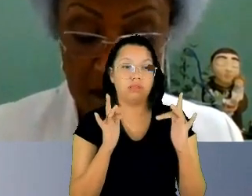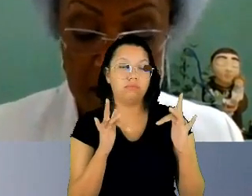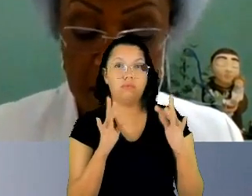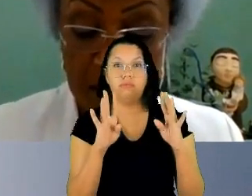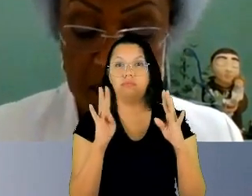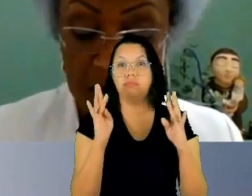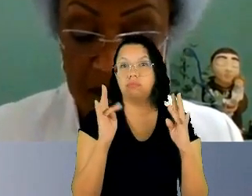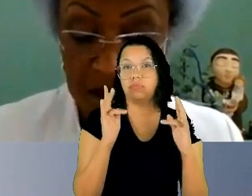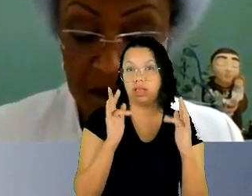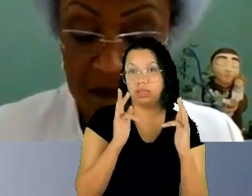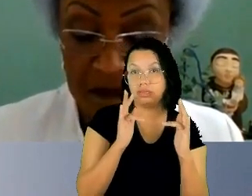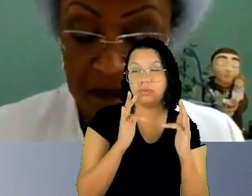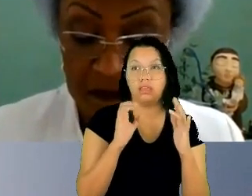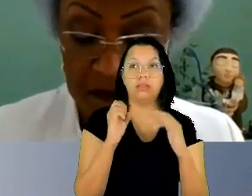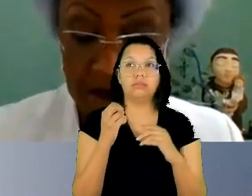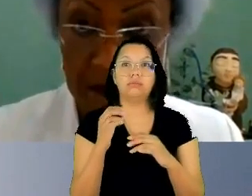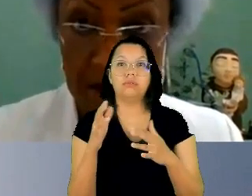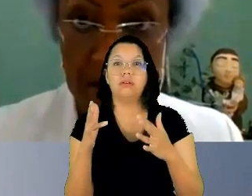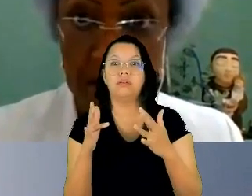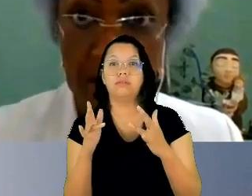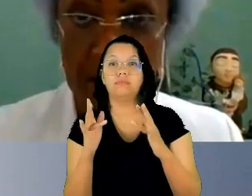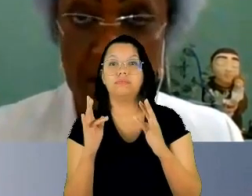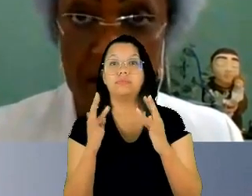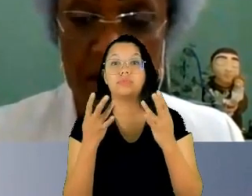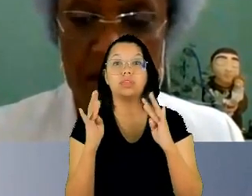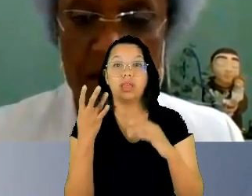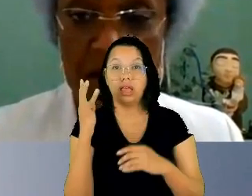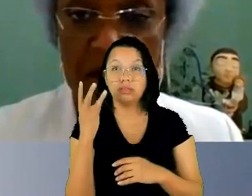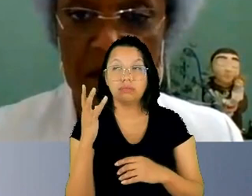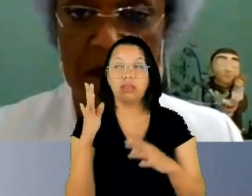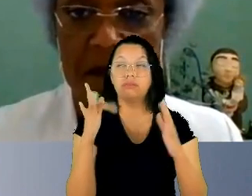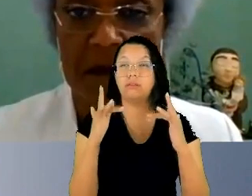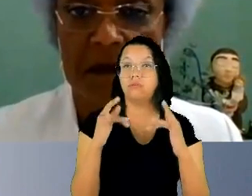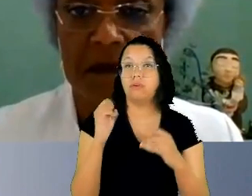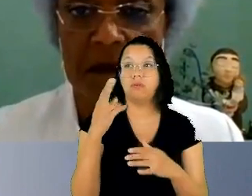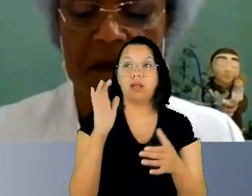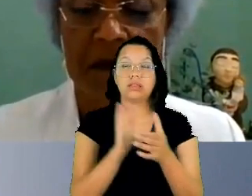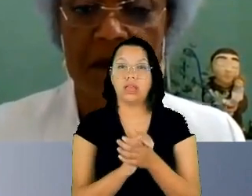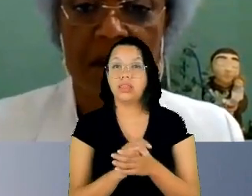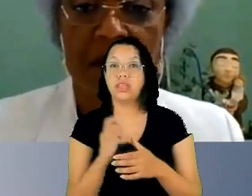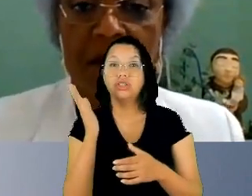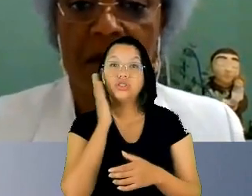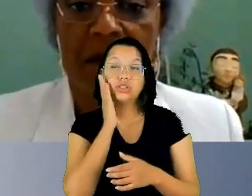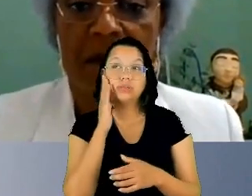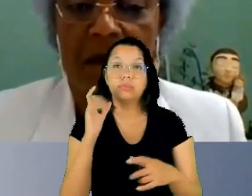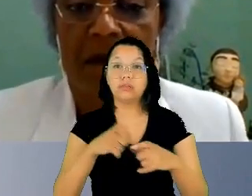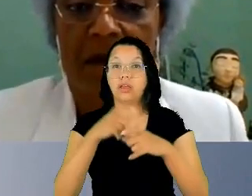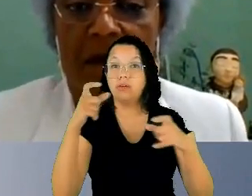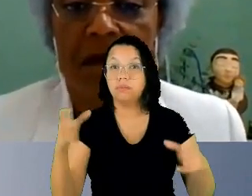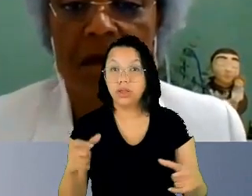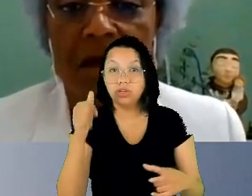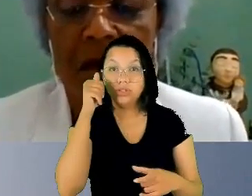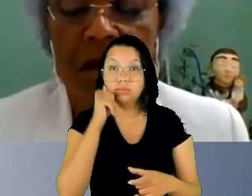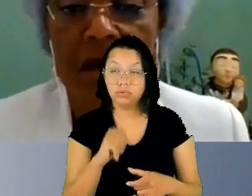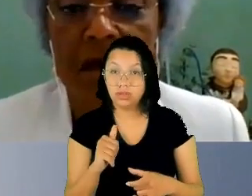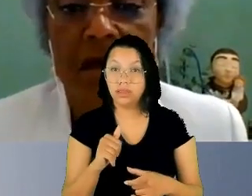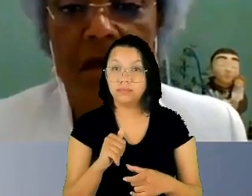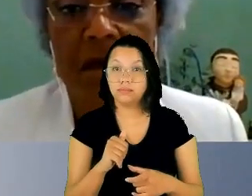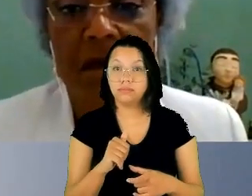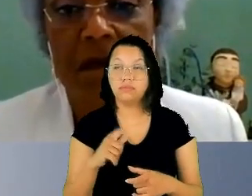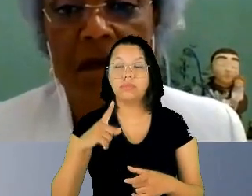violência doméstica e de feminicídio acontece em razão da mulher decidir não permanecer num relacionamento